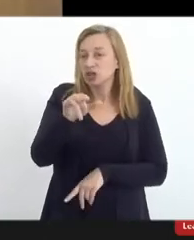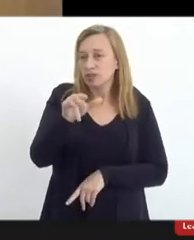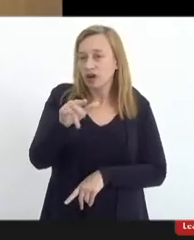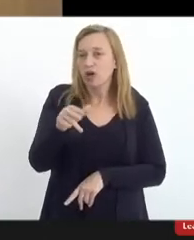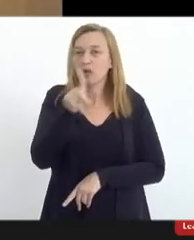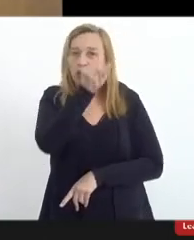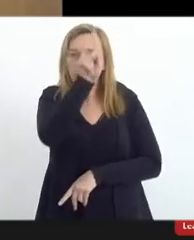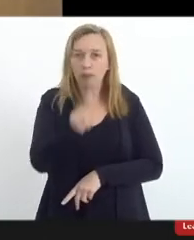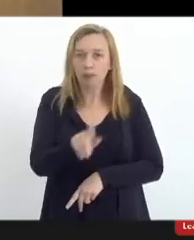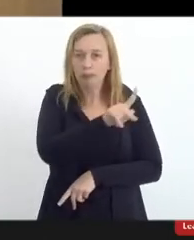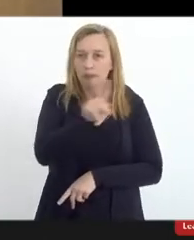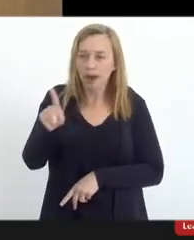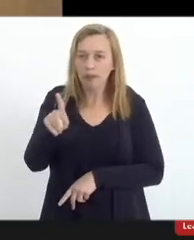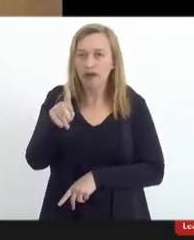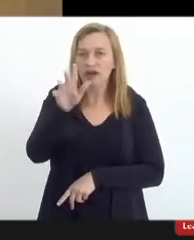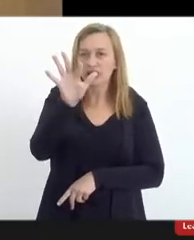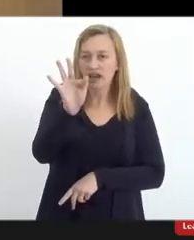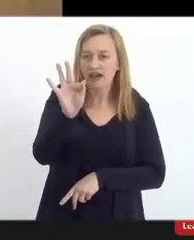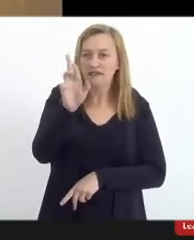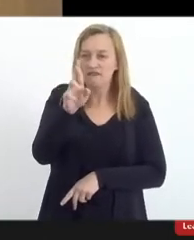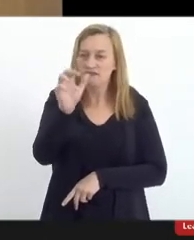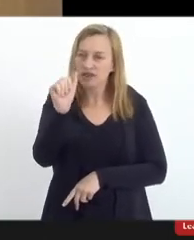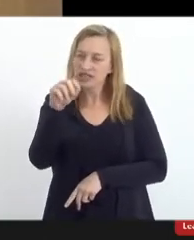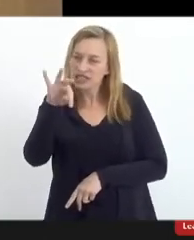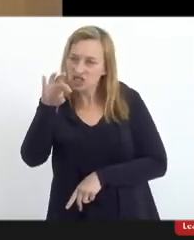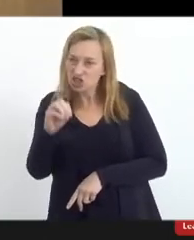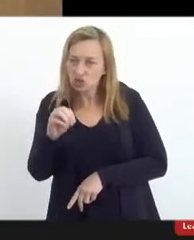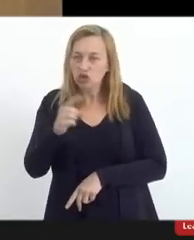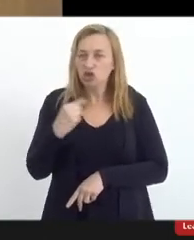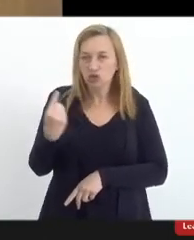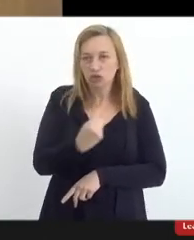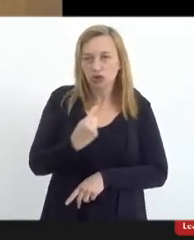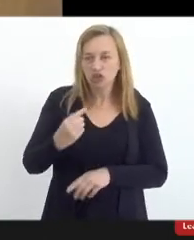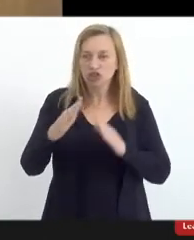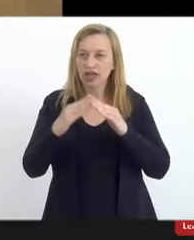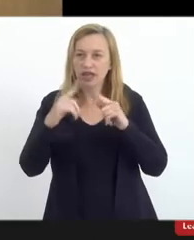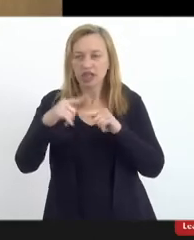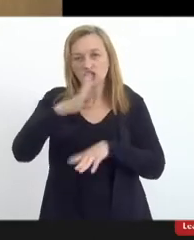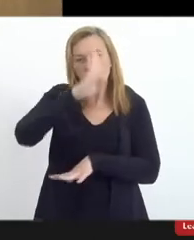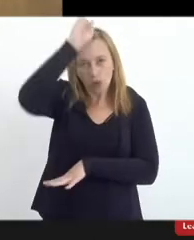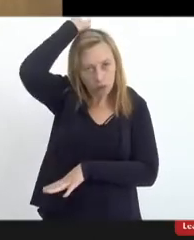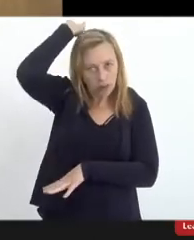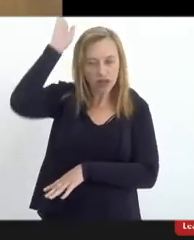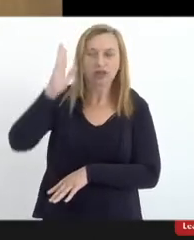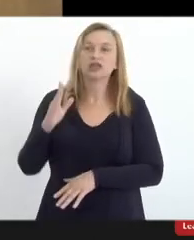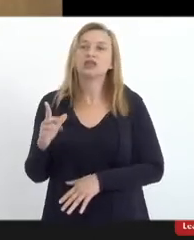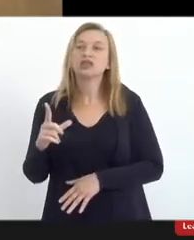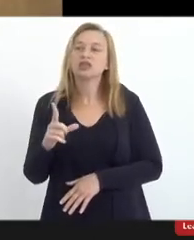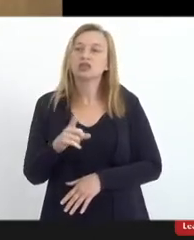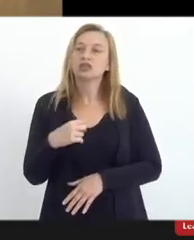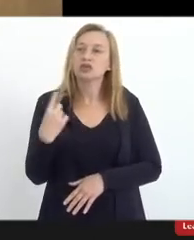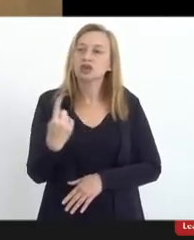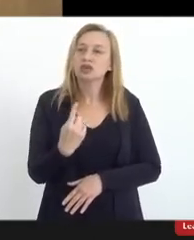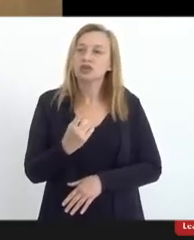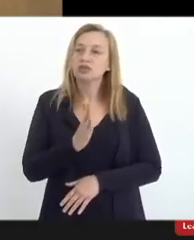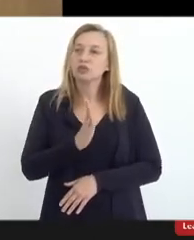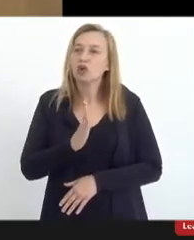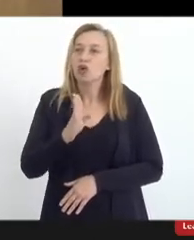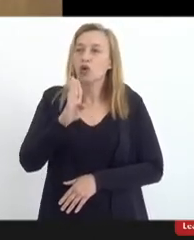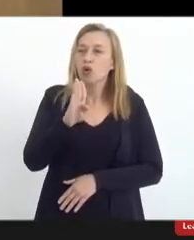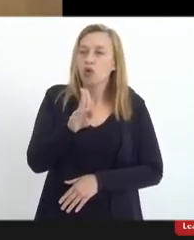expressão muito interessante, que nós, da Igreja Romana Latina, somos o pulmão do Ocidente,